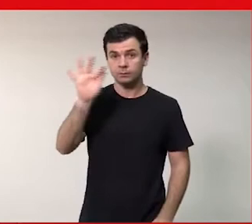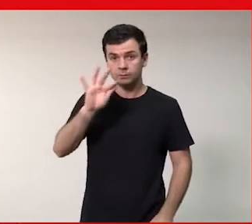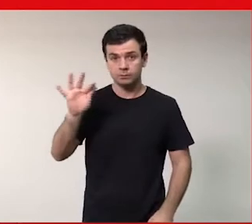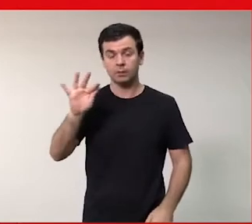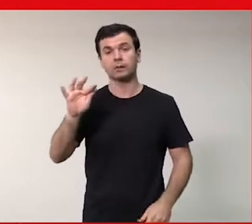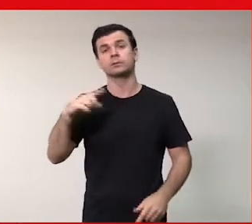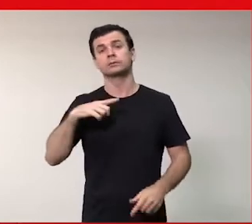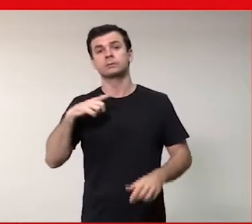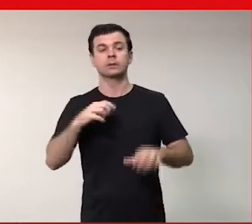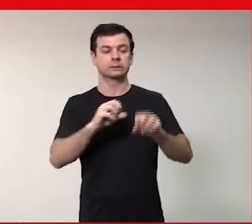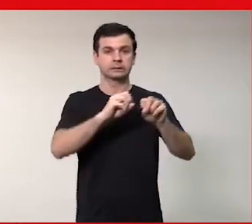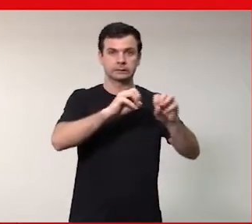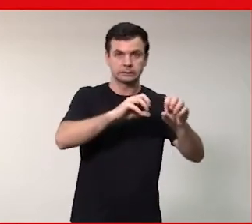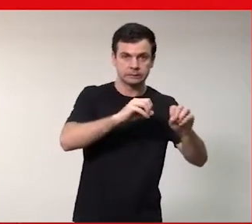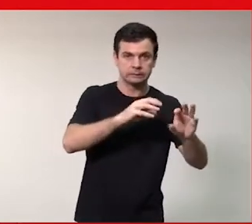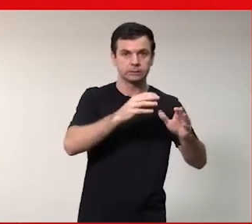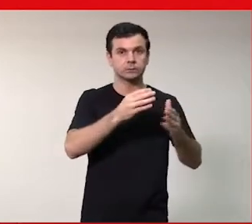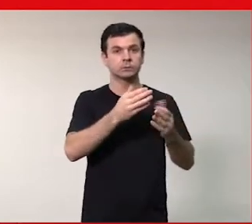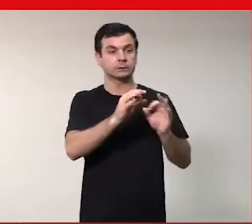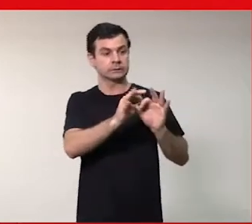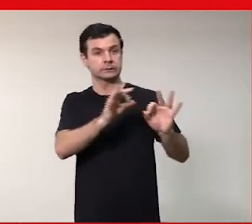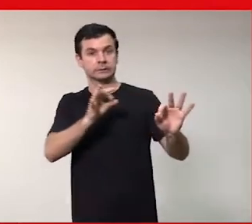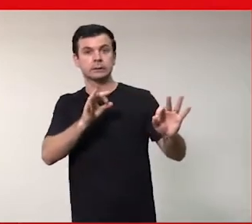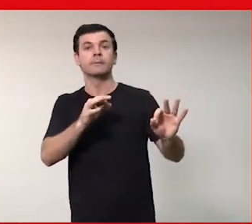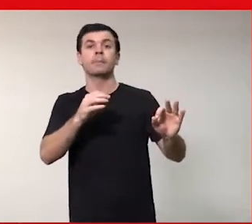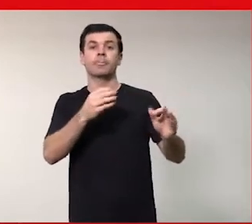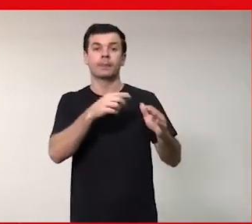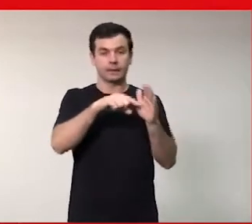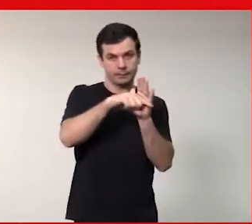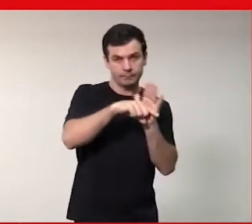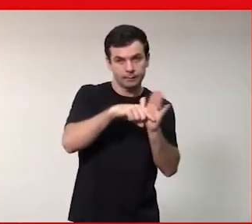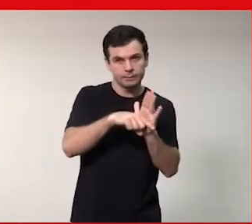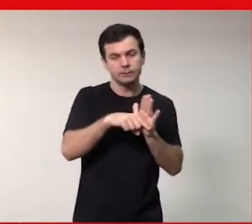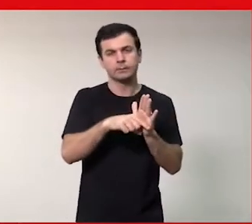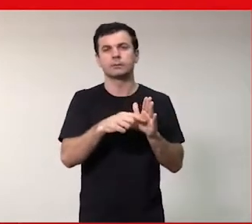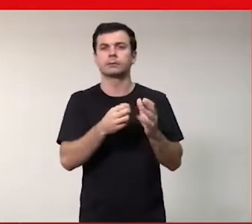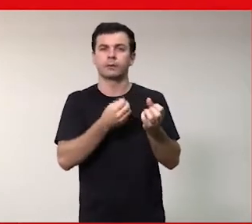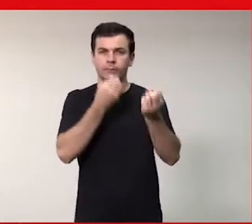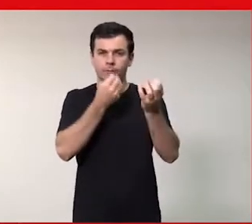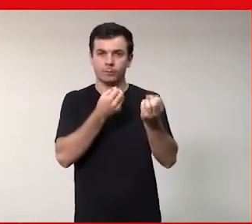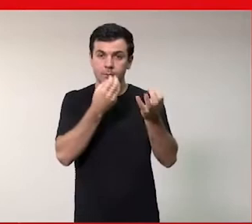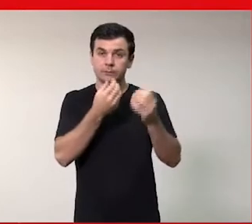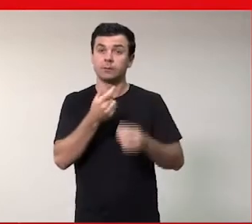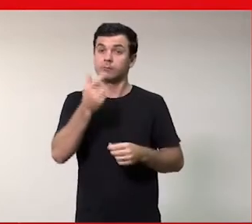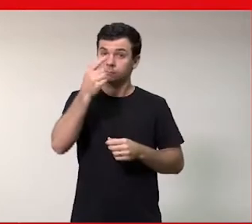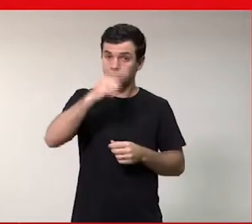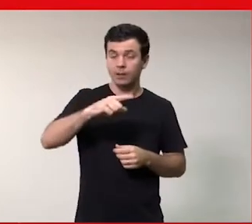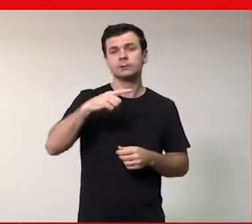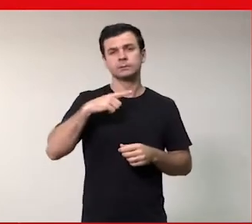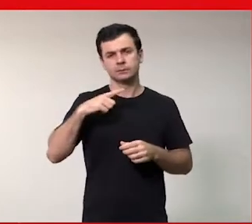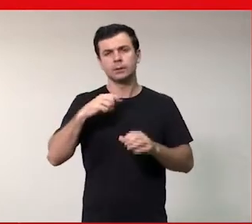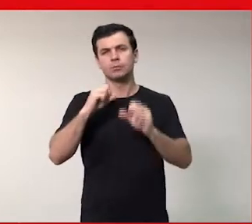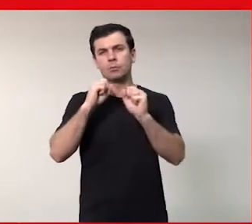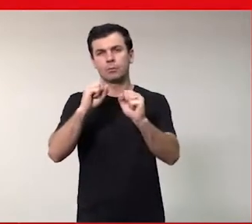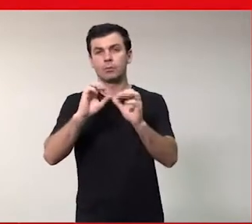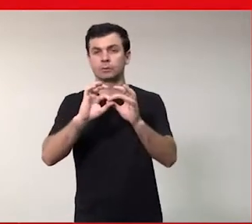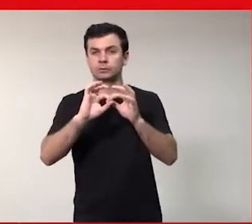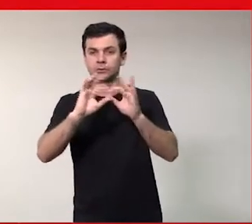ensino, extensão e pesquisa. E aí, mais detalhes, mais informações, pode passar, curta as nossas redes sociais.